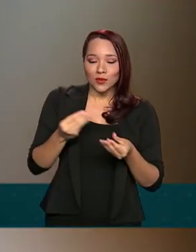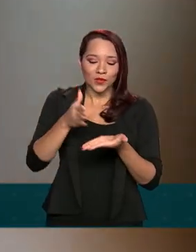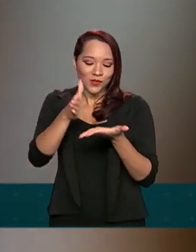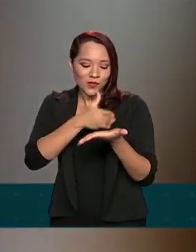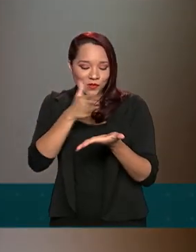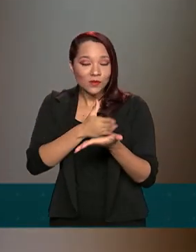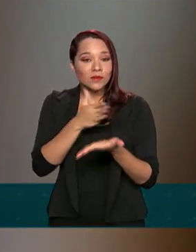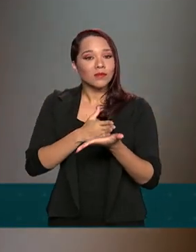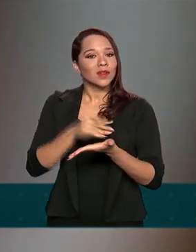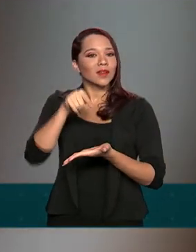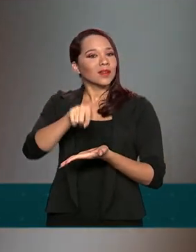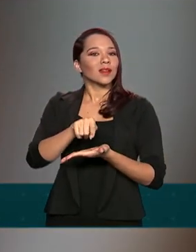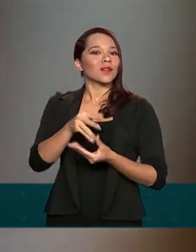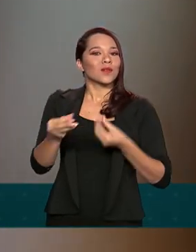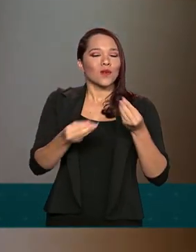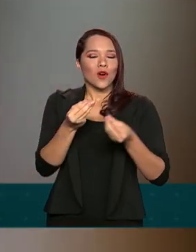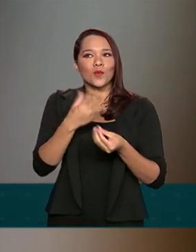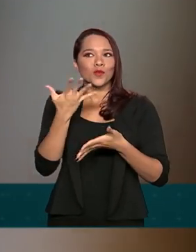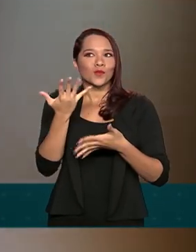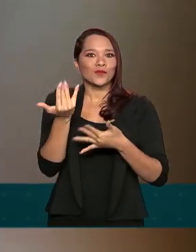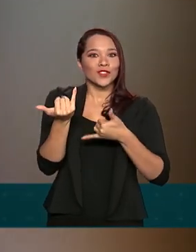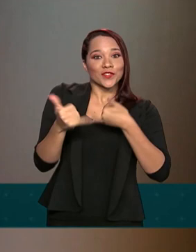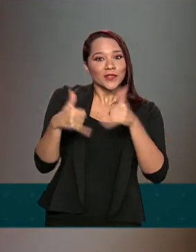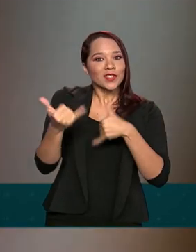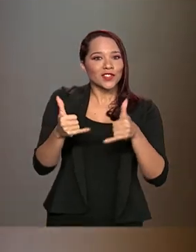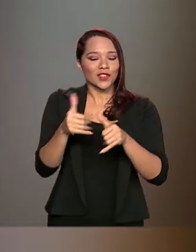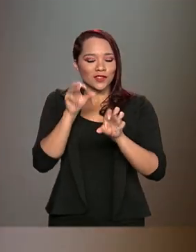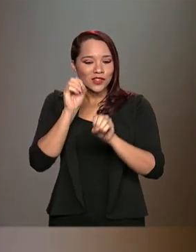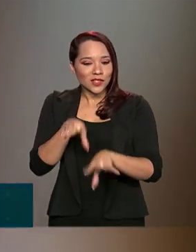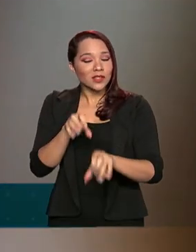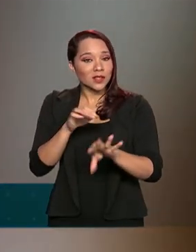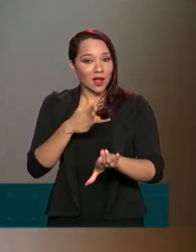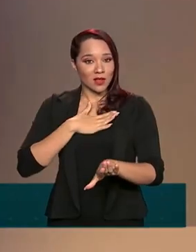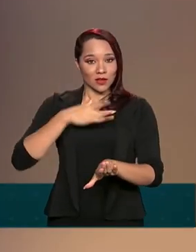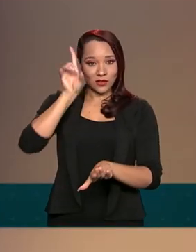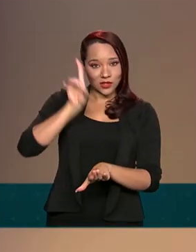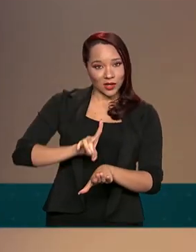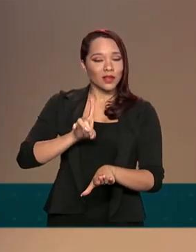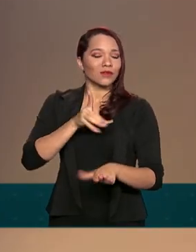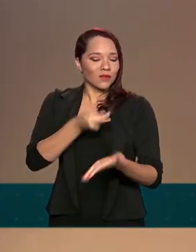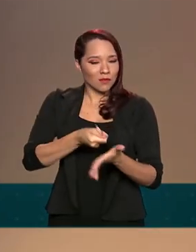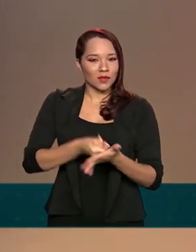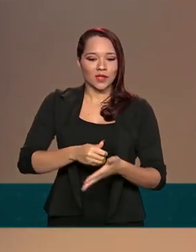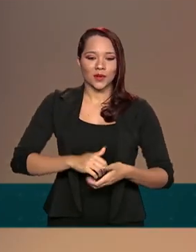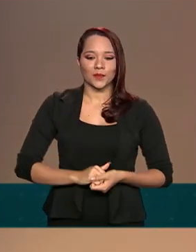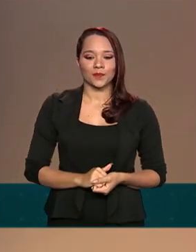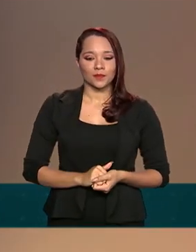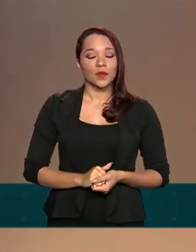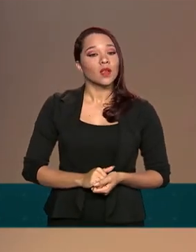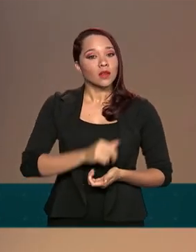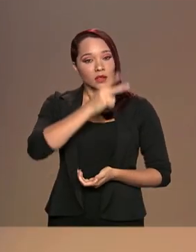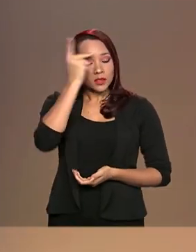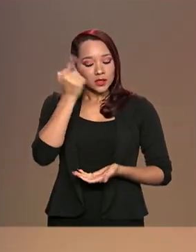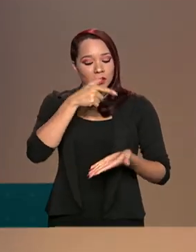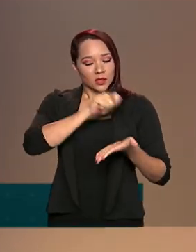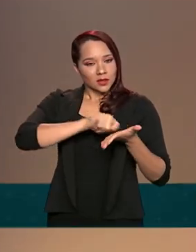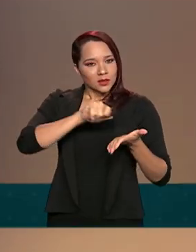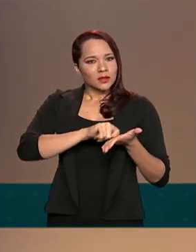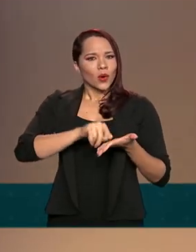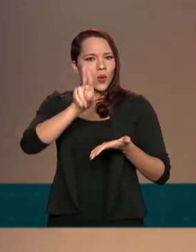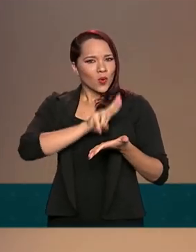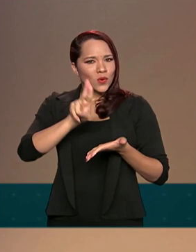e ele é uma forma descontraída para ensinar os nossos direitos e deveres. O autor, ele utiliza uma linguagem